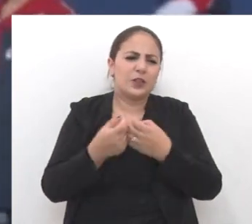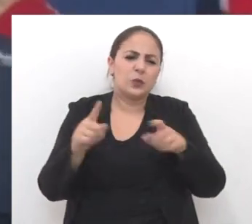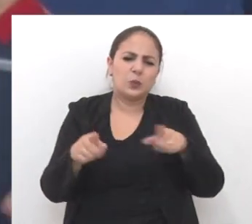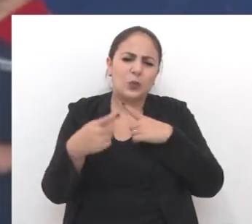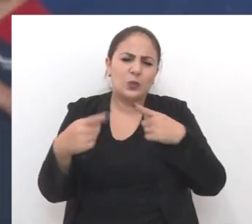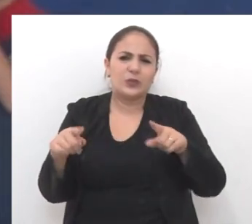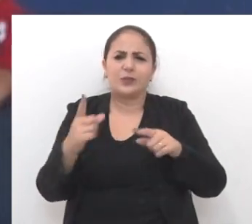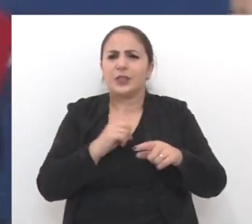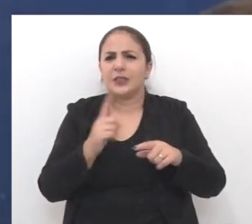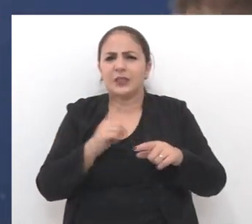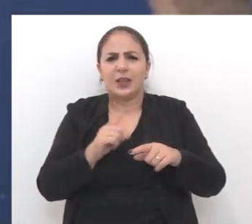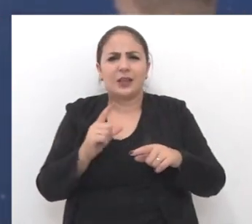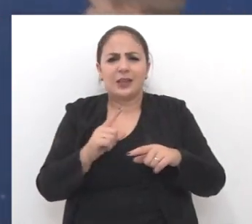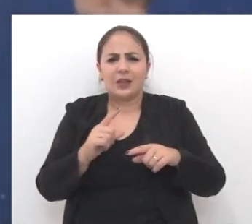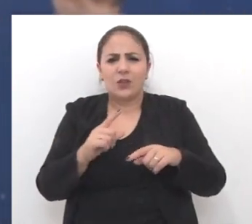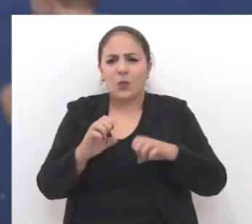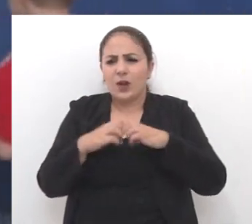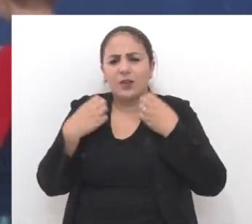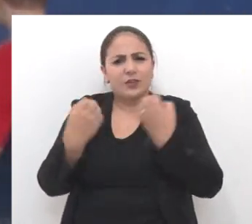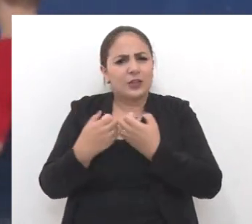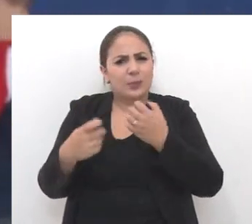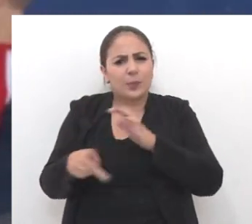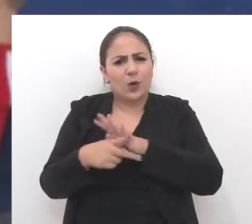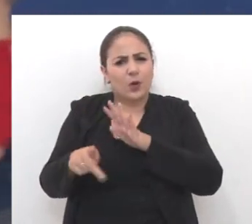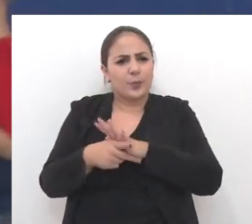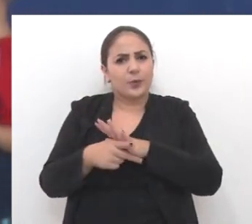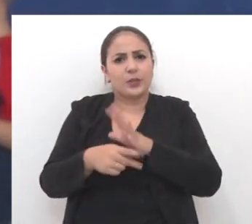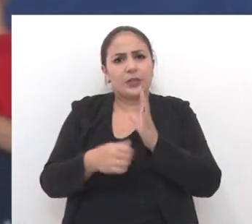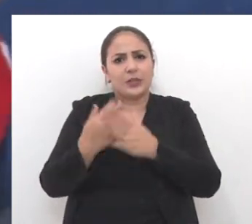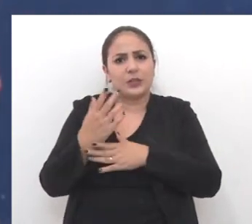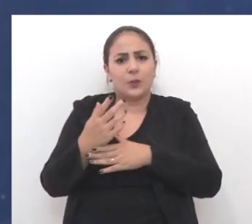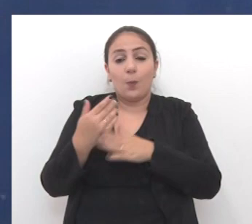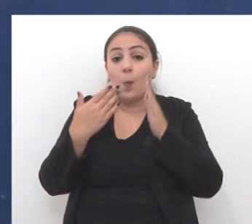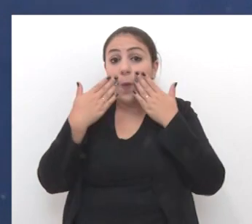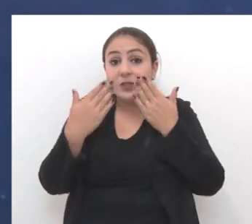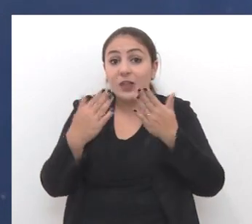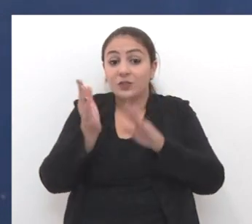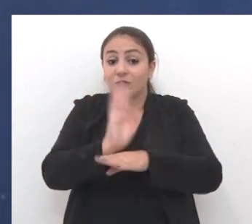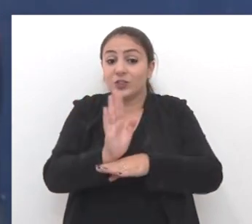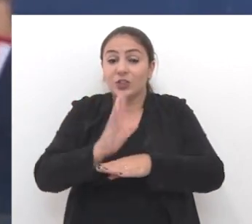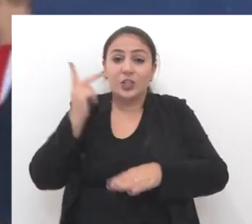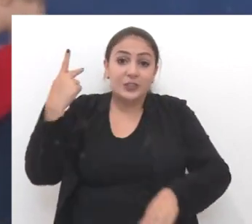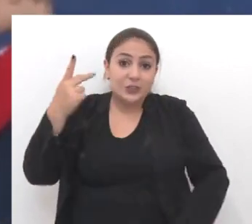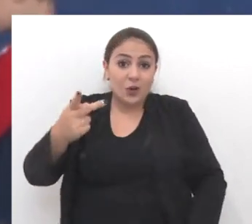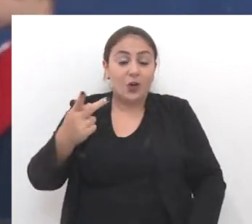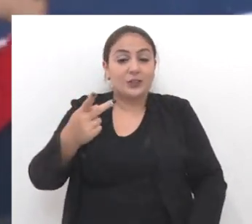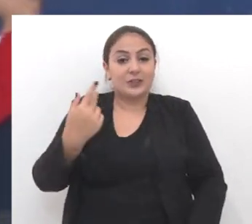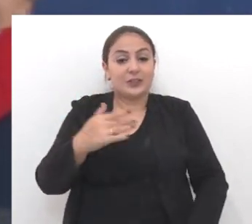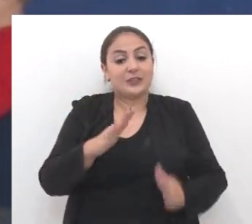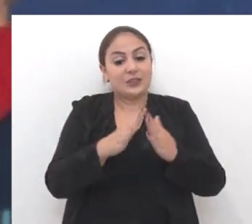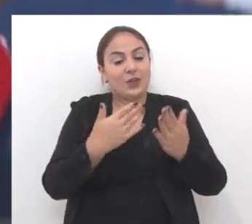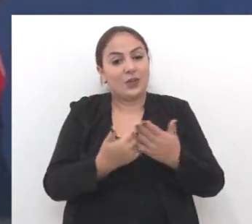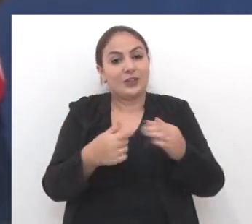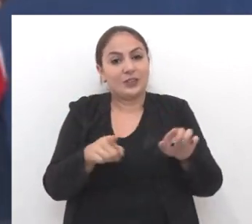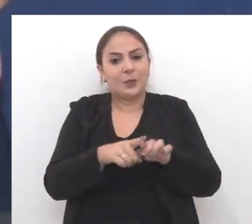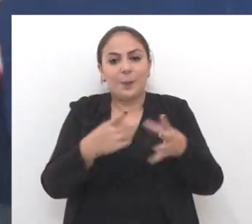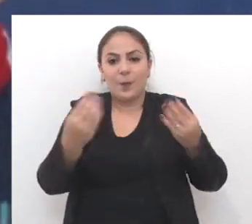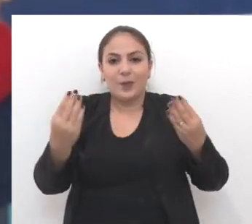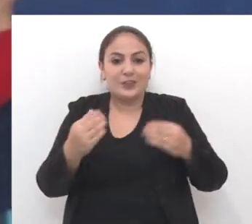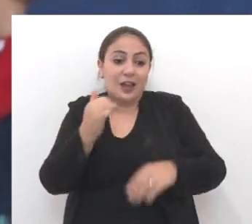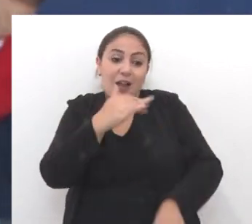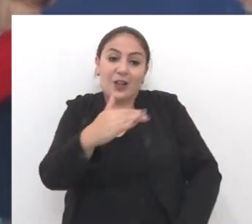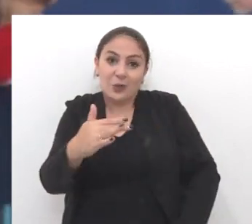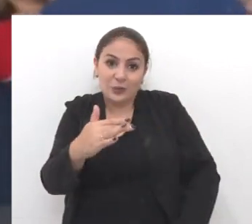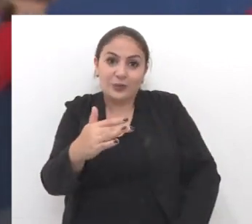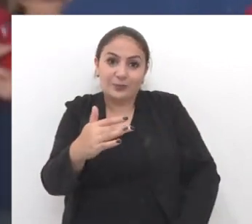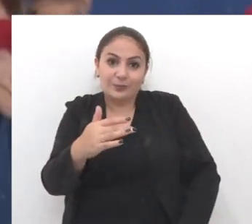música, onde terá um evento feito pela história, será redigido, será mostrado um vídeo com a história do Circo Operário, e onde